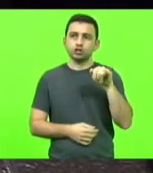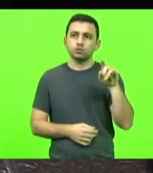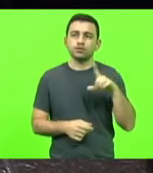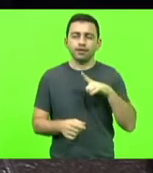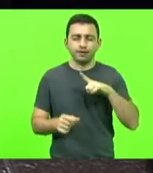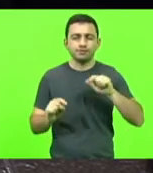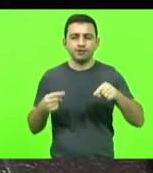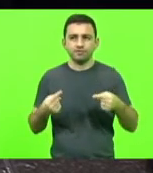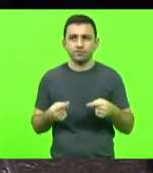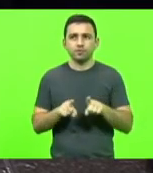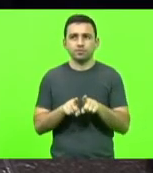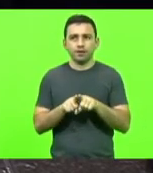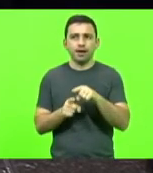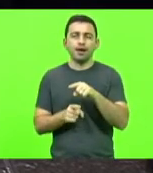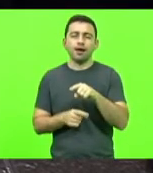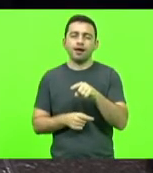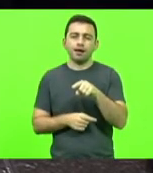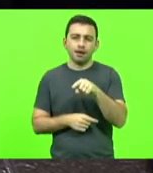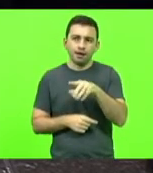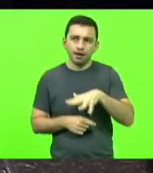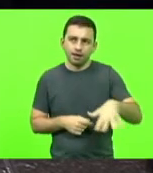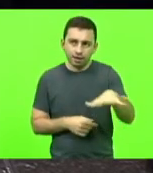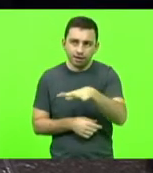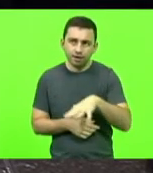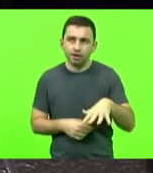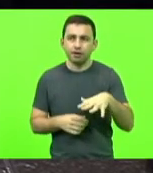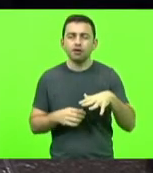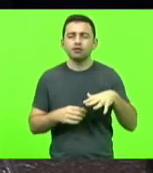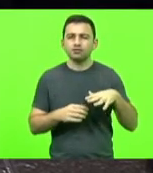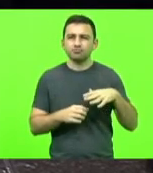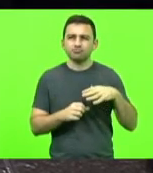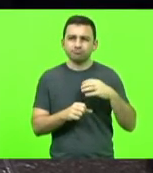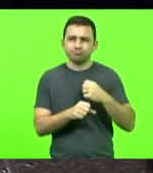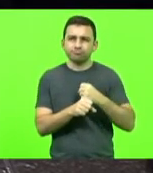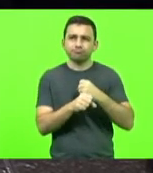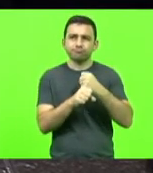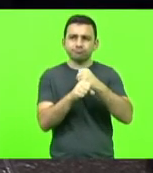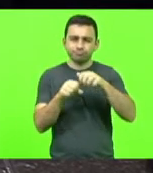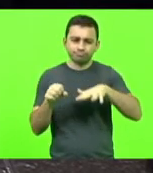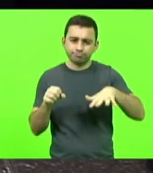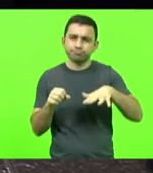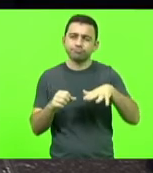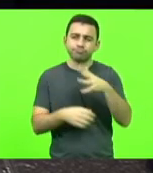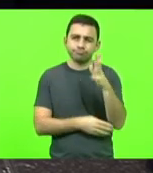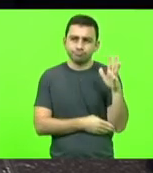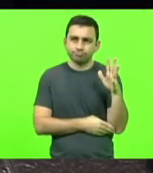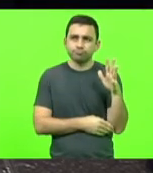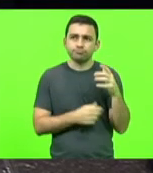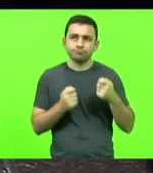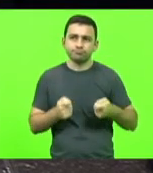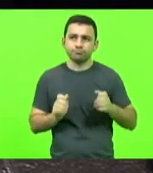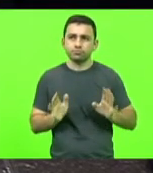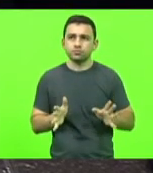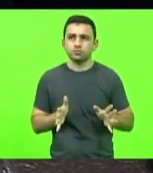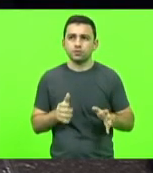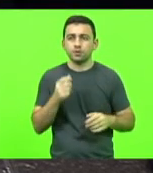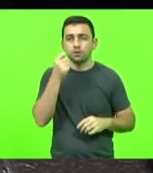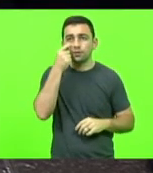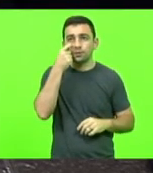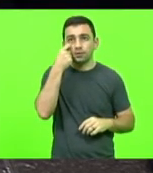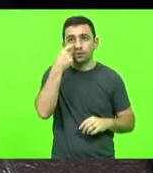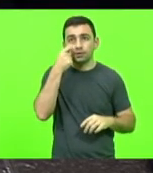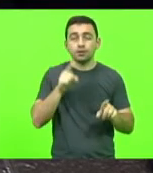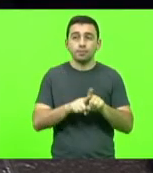das áreas urbanas consolidadas e no Senado também a gente vai ter uma modificação legislativa para